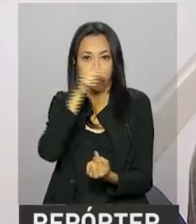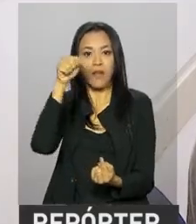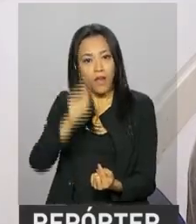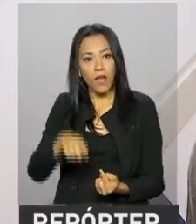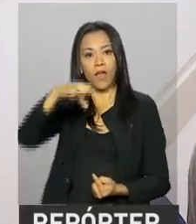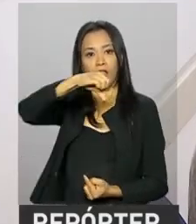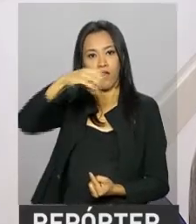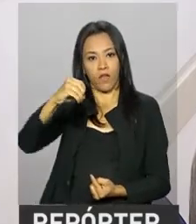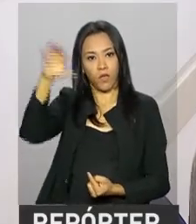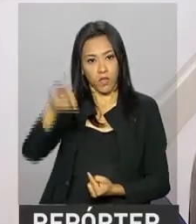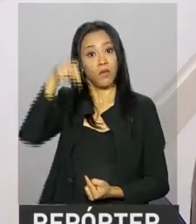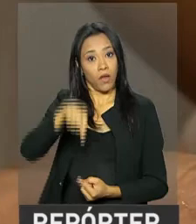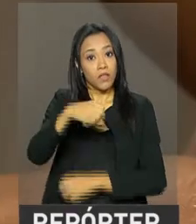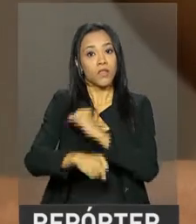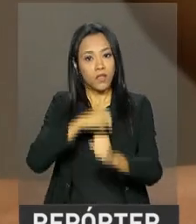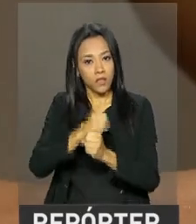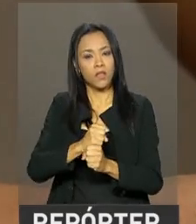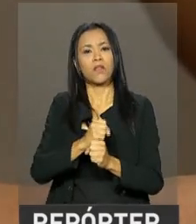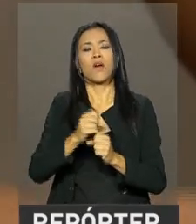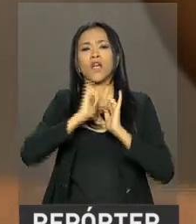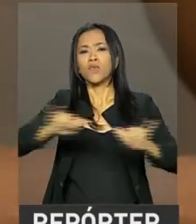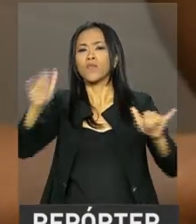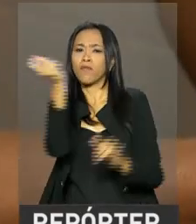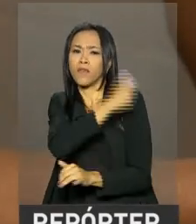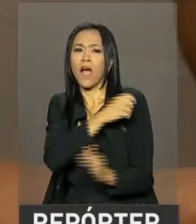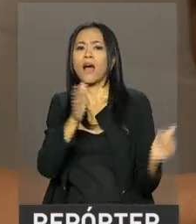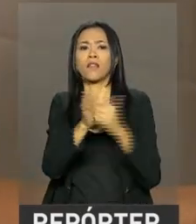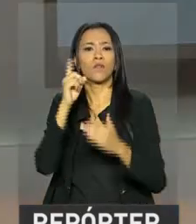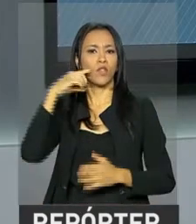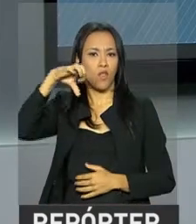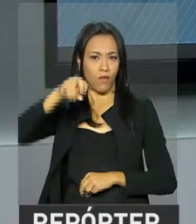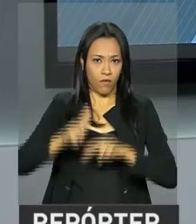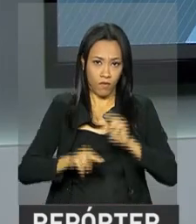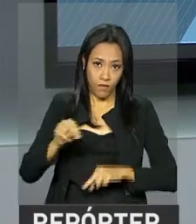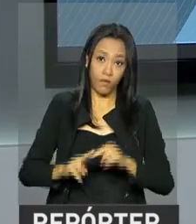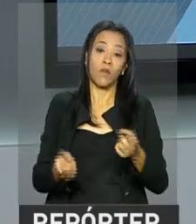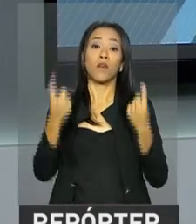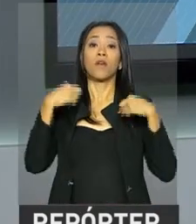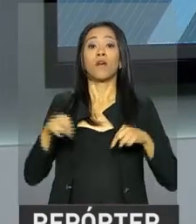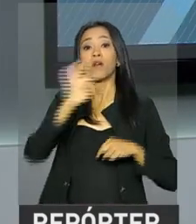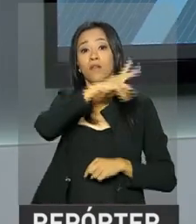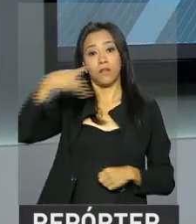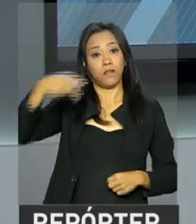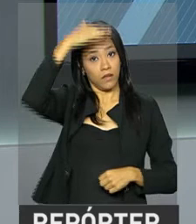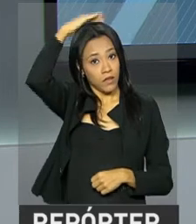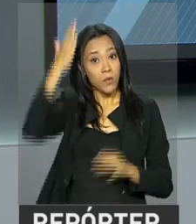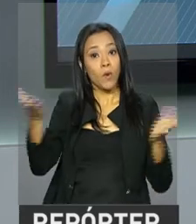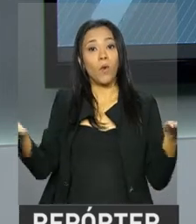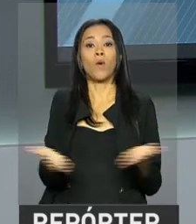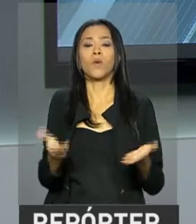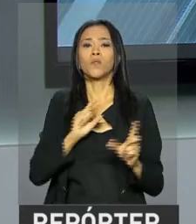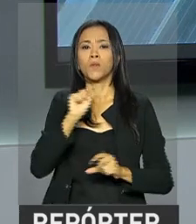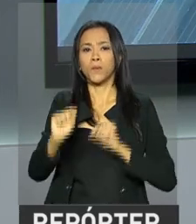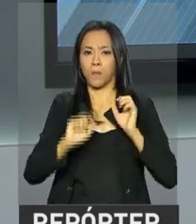90%. A campanha vai até o dia 9 de junho. E o presidente Michel Temer participa hoje